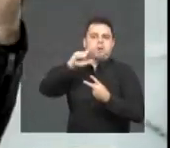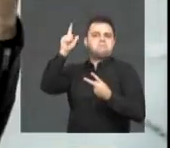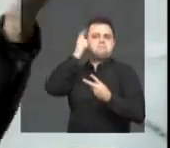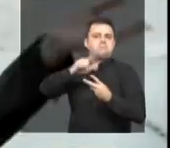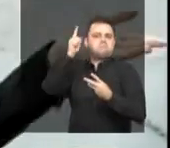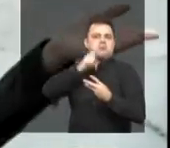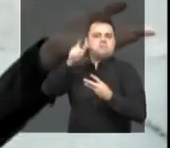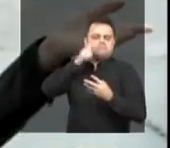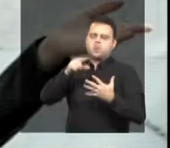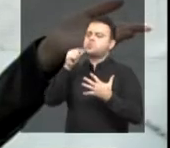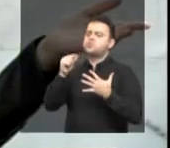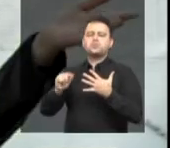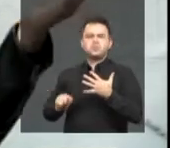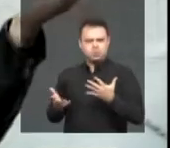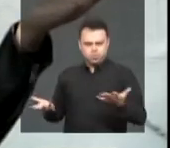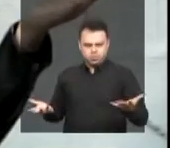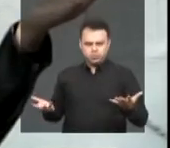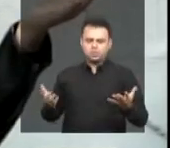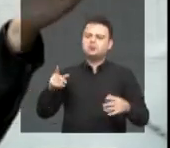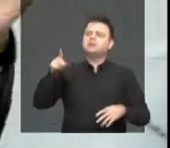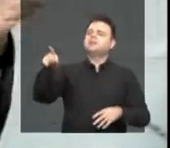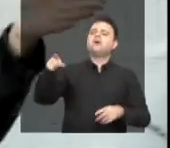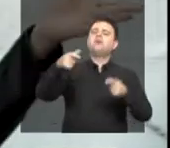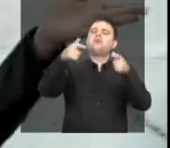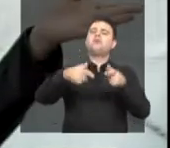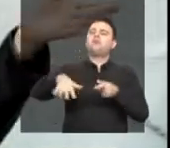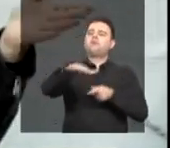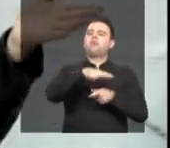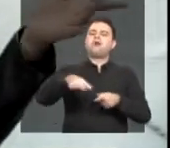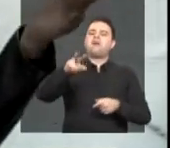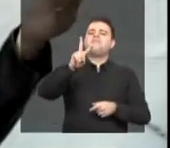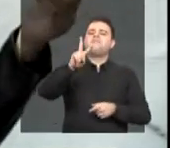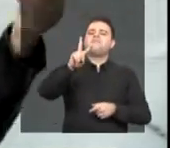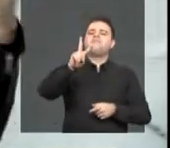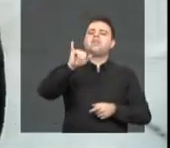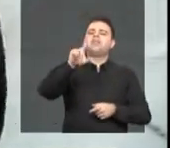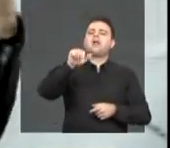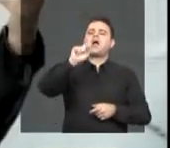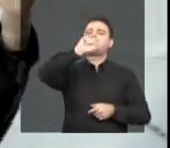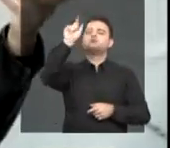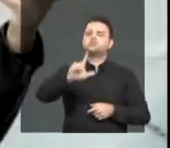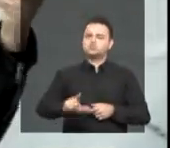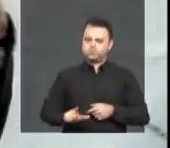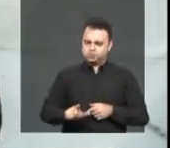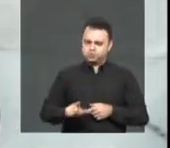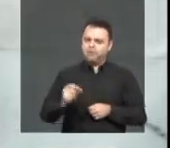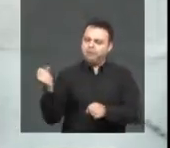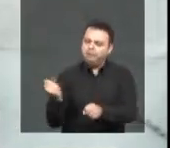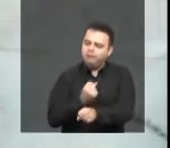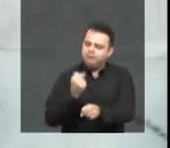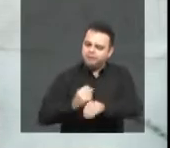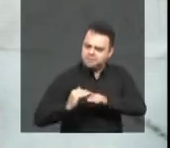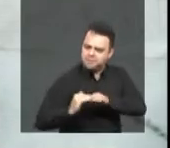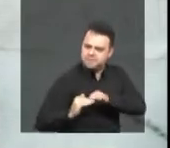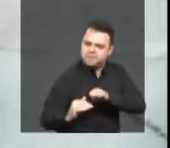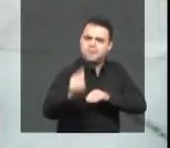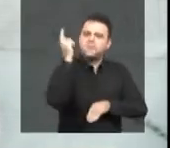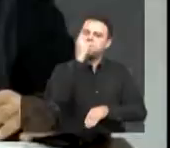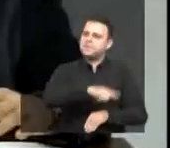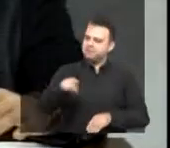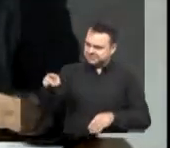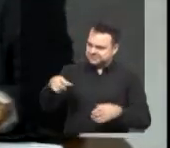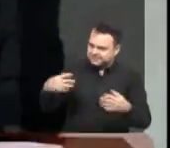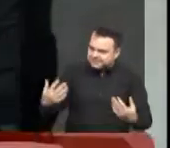município. Vamos começar falando a respeito da pavimentação ali da vicinal da Vila Azul, que foi uma questão importante para o seu gabinete?